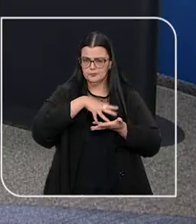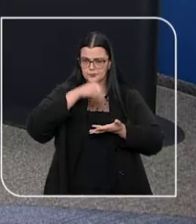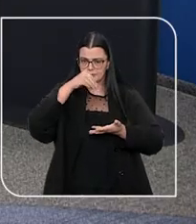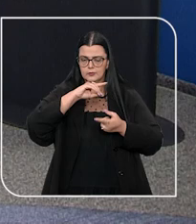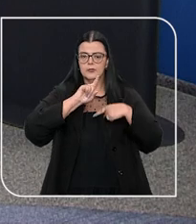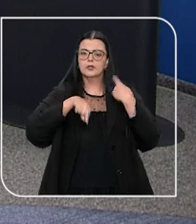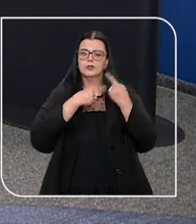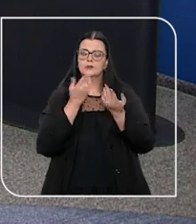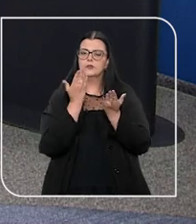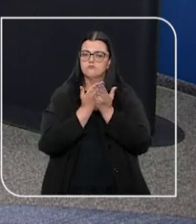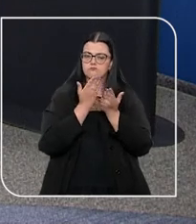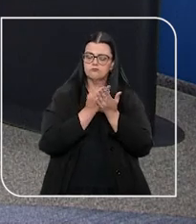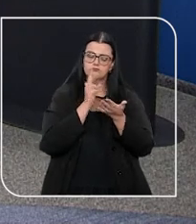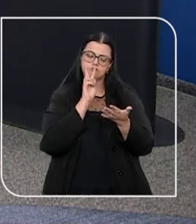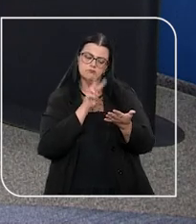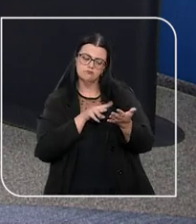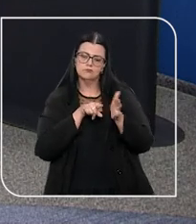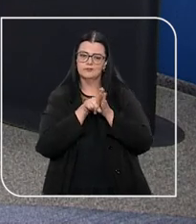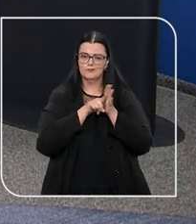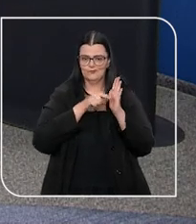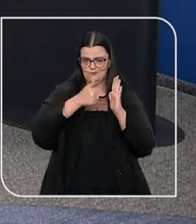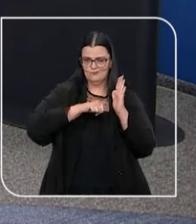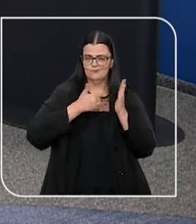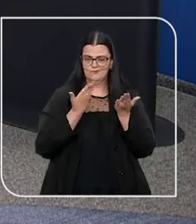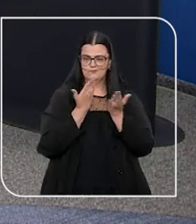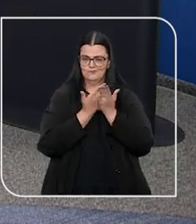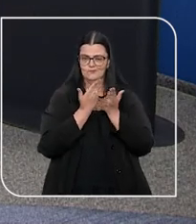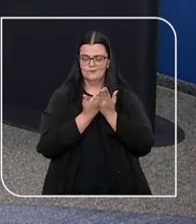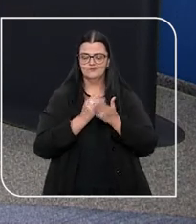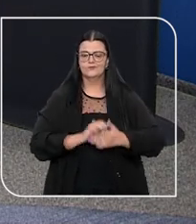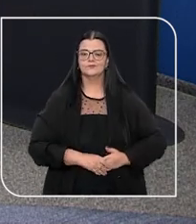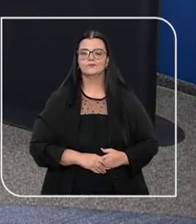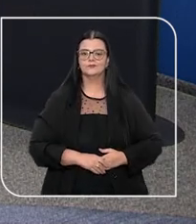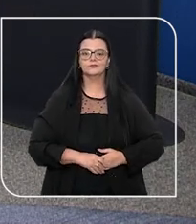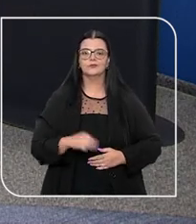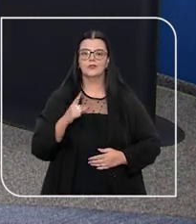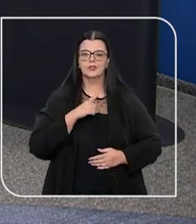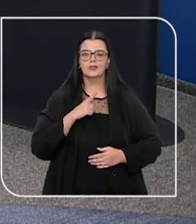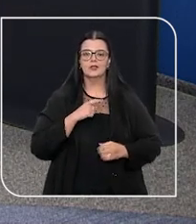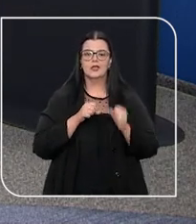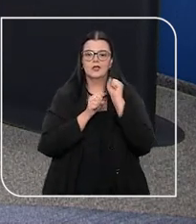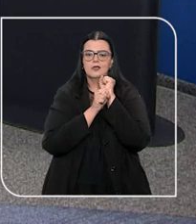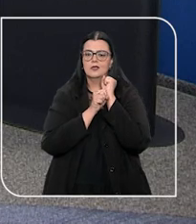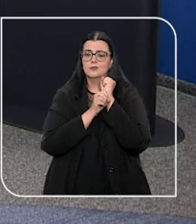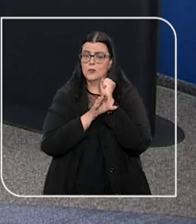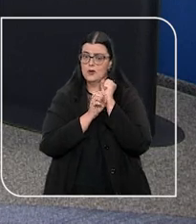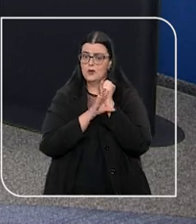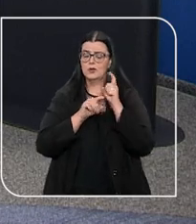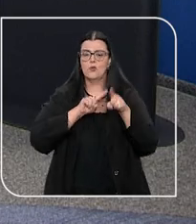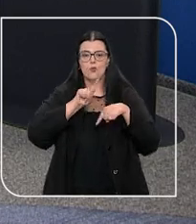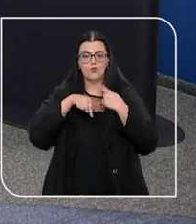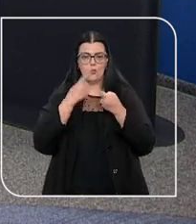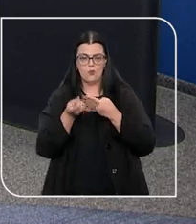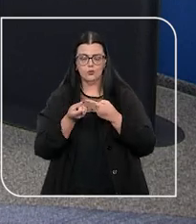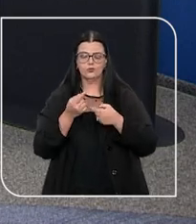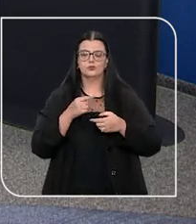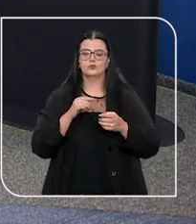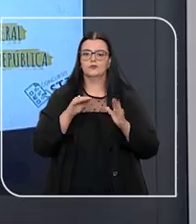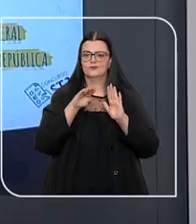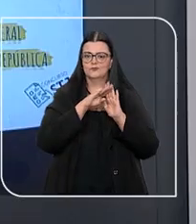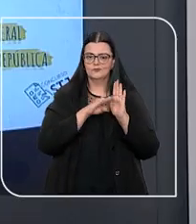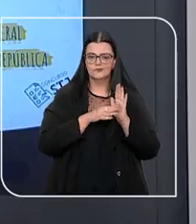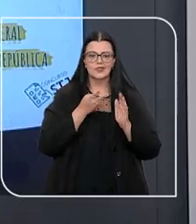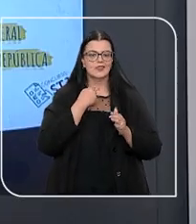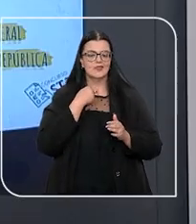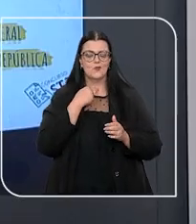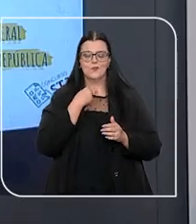poder revisar depois, dar aquela melhorada nos estudos. E já temos um spoiler sobre os próximos conteúdos? Não posso